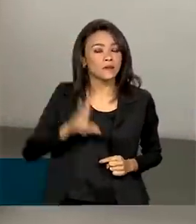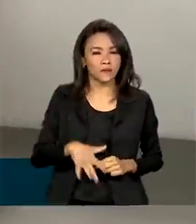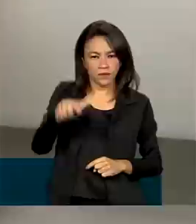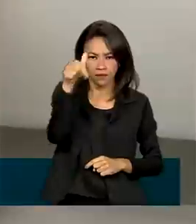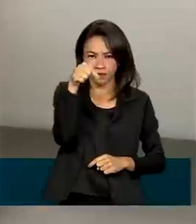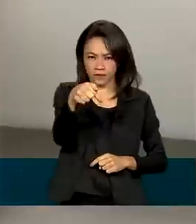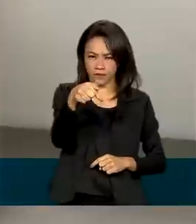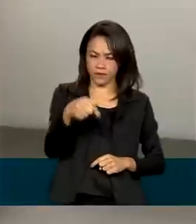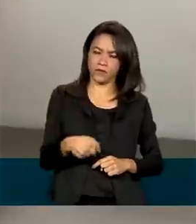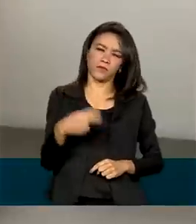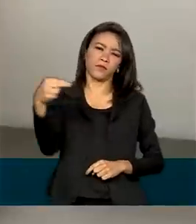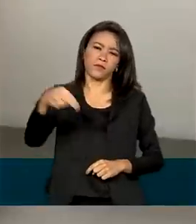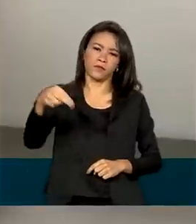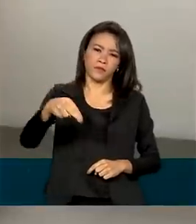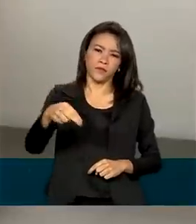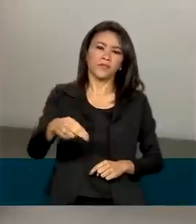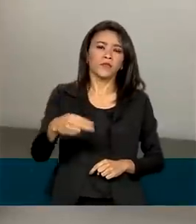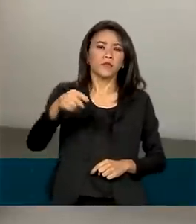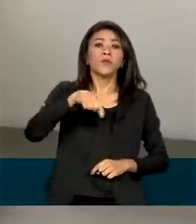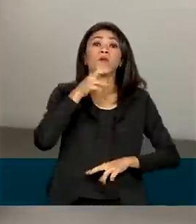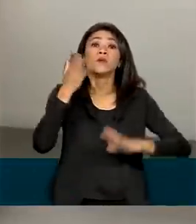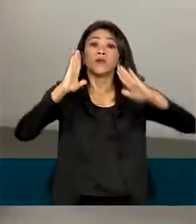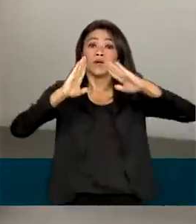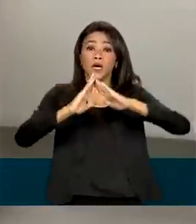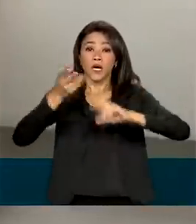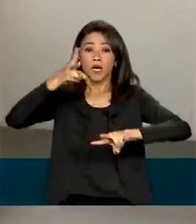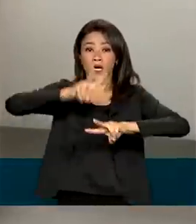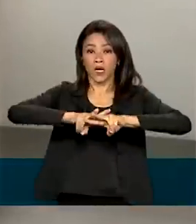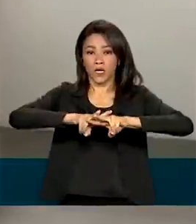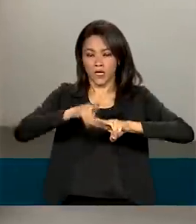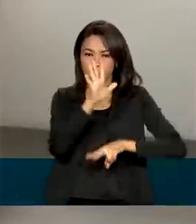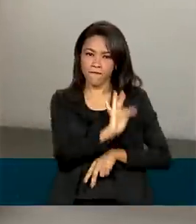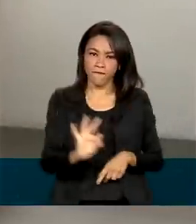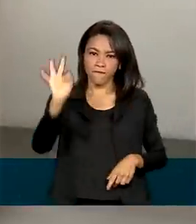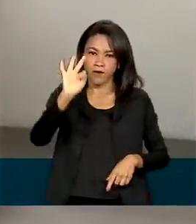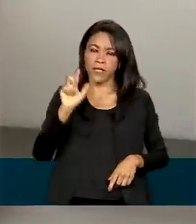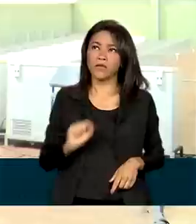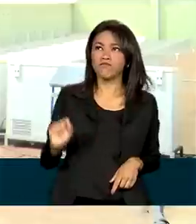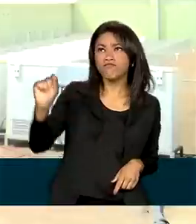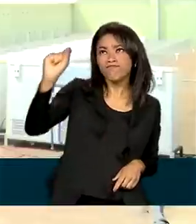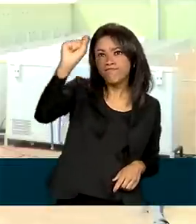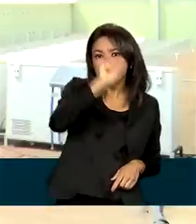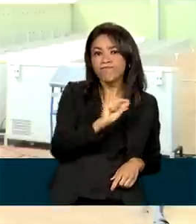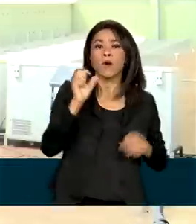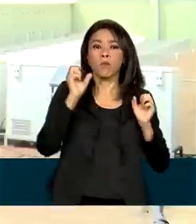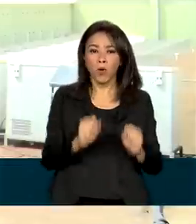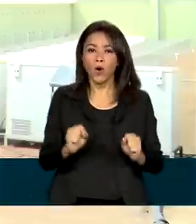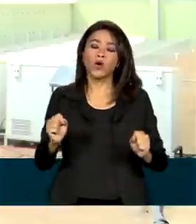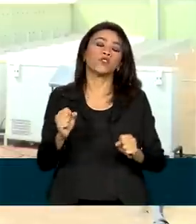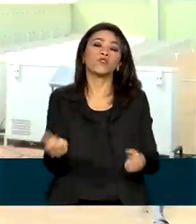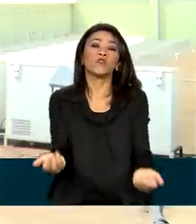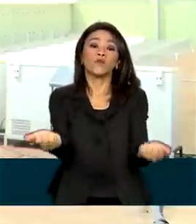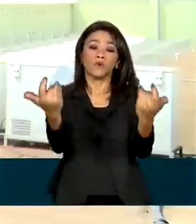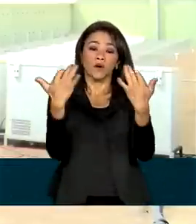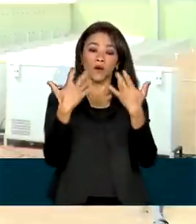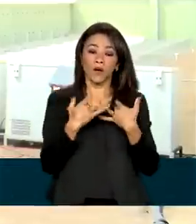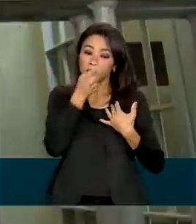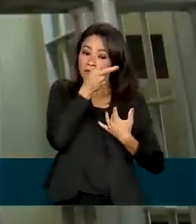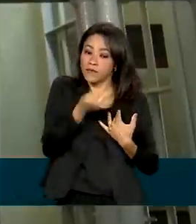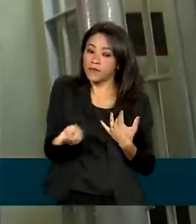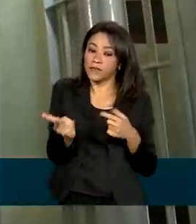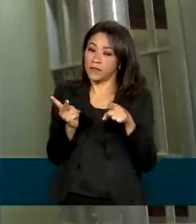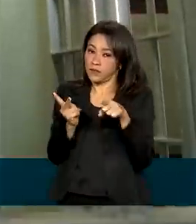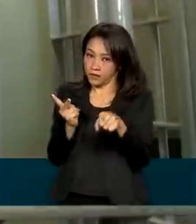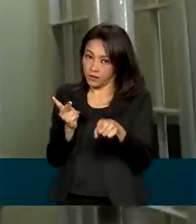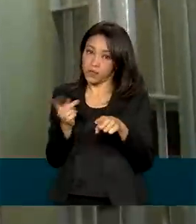de novembro, as penitenciárias federais estão autorizadas ao retorno das visitas presenciais. Isso porque o